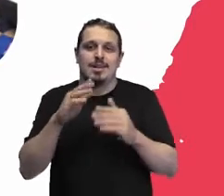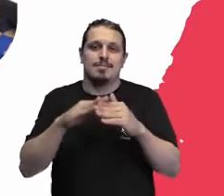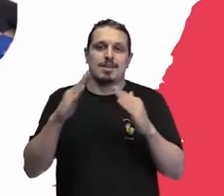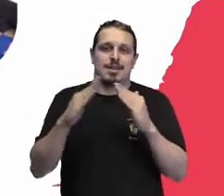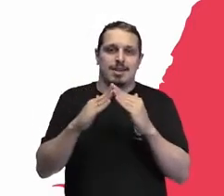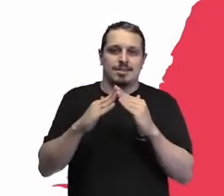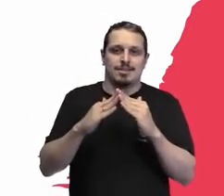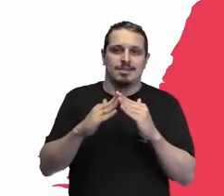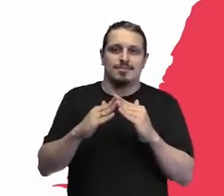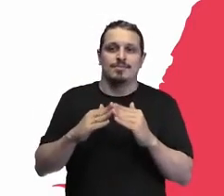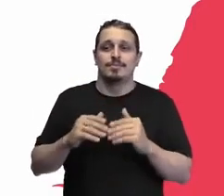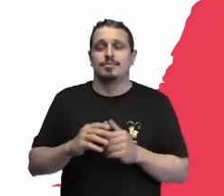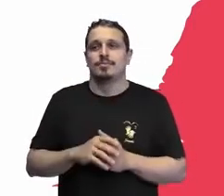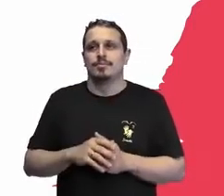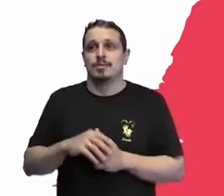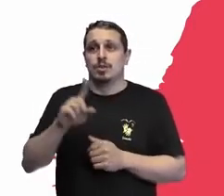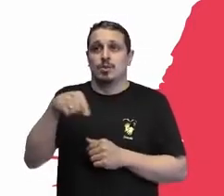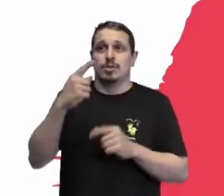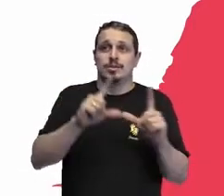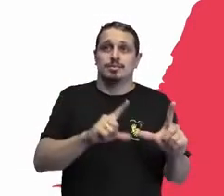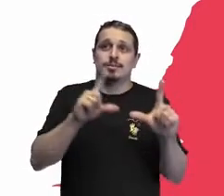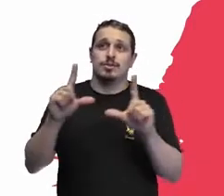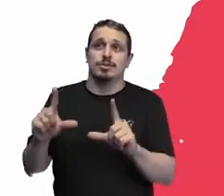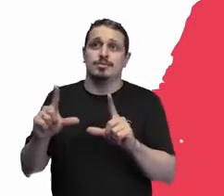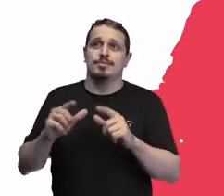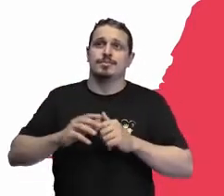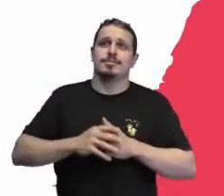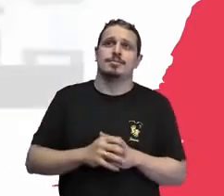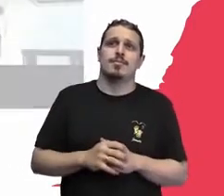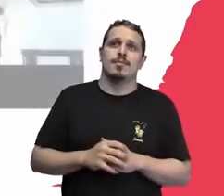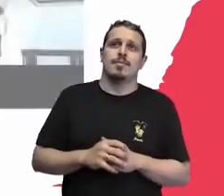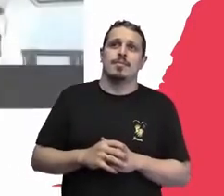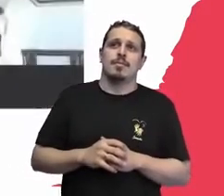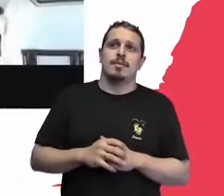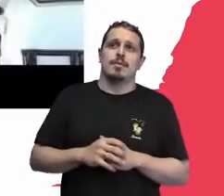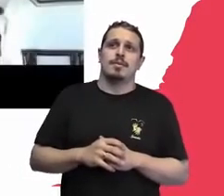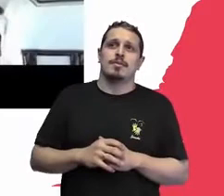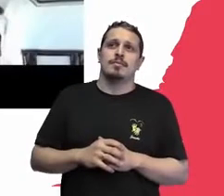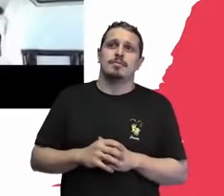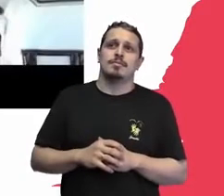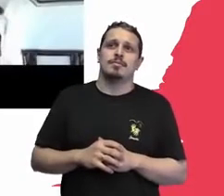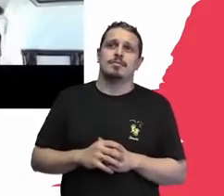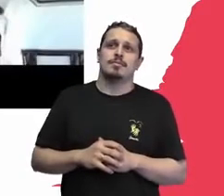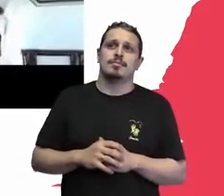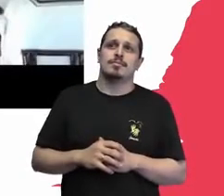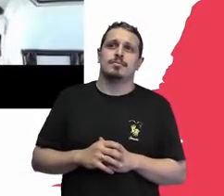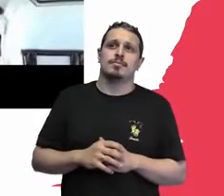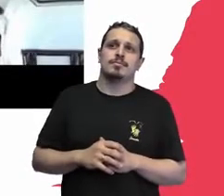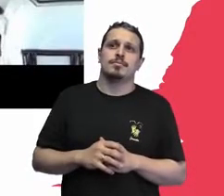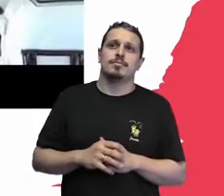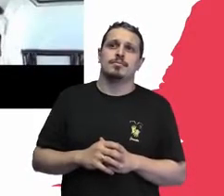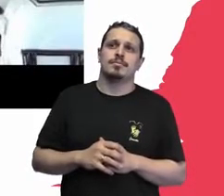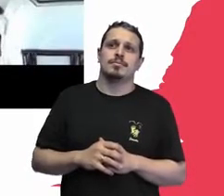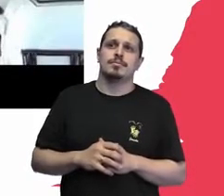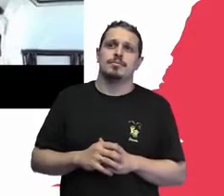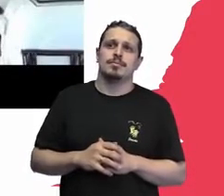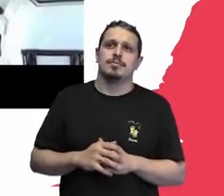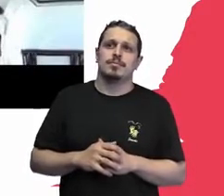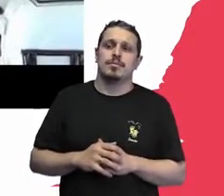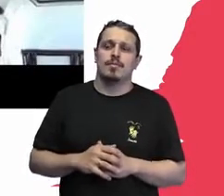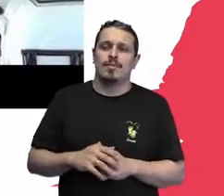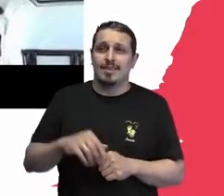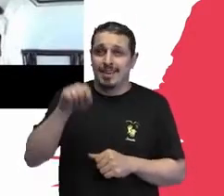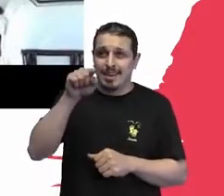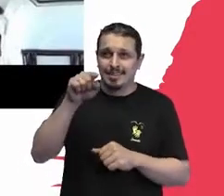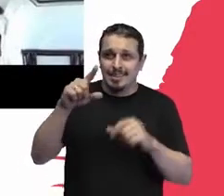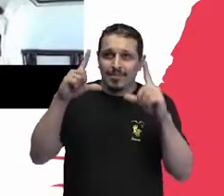eu vou passar o próximo slide, por favor. Pode passar mais uma vez que ficou faltando a foto, isso. E aqui agora eu vou mostrar essa